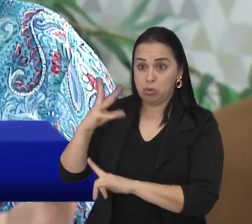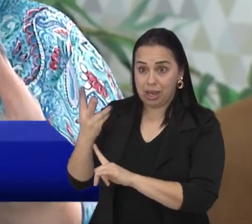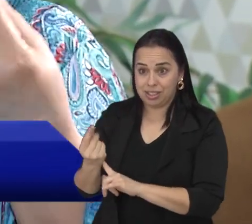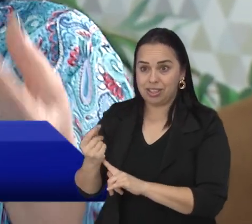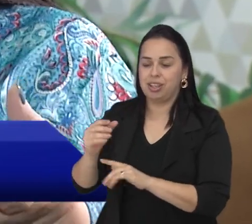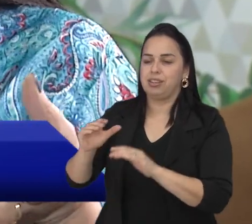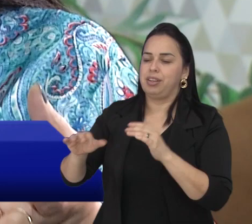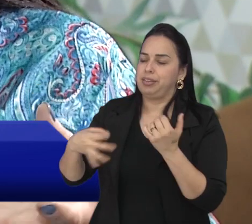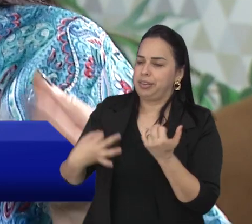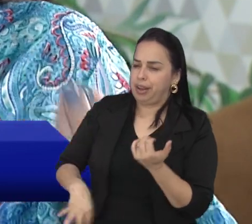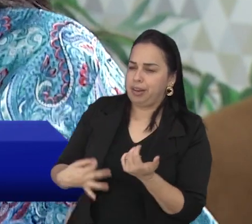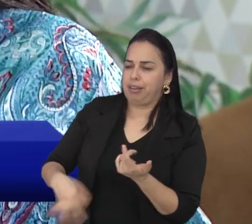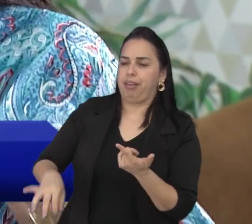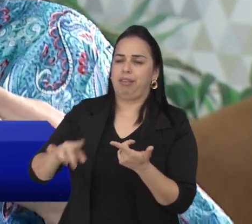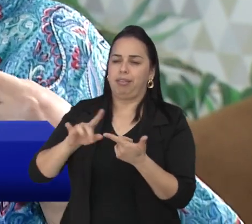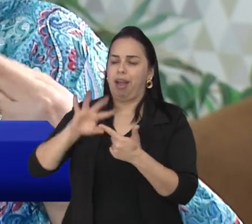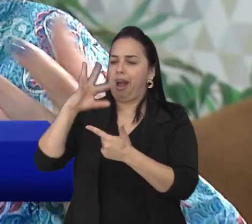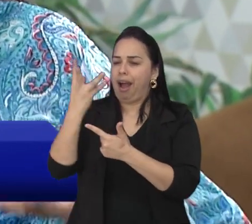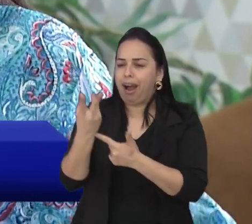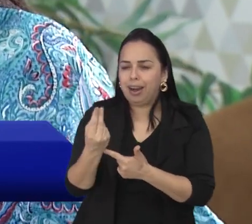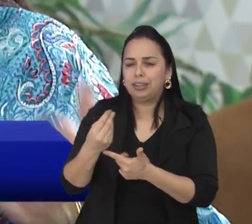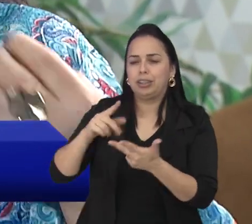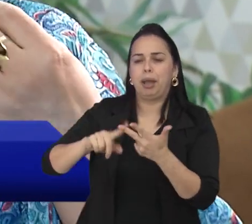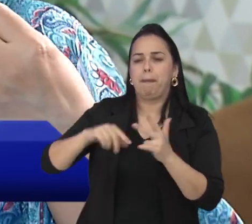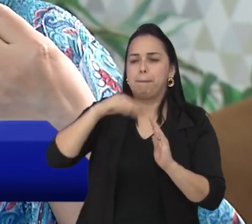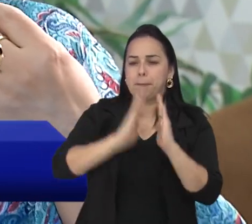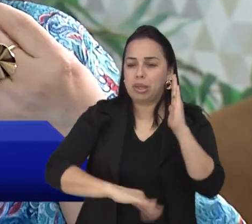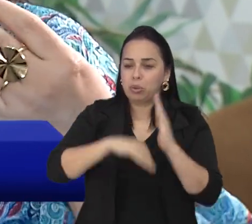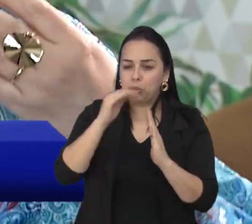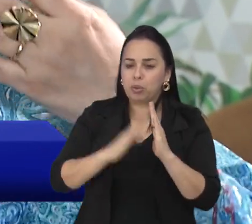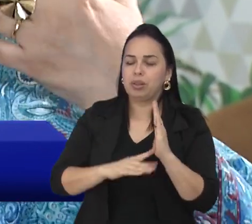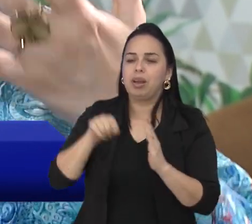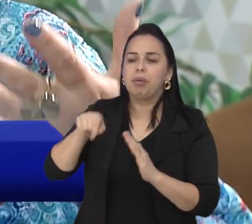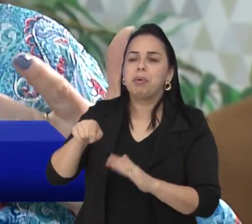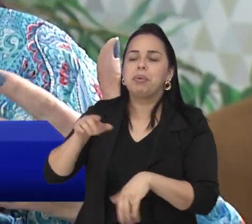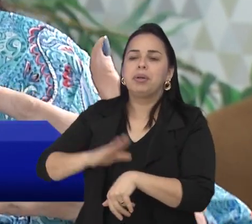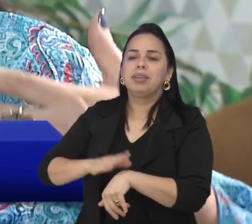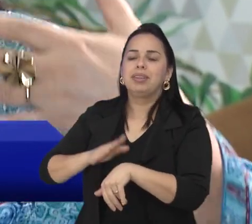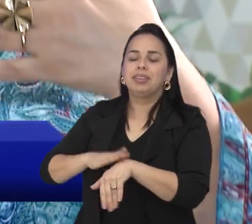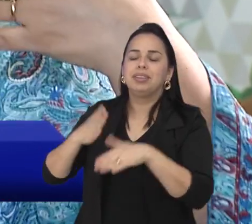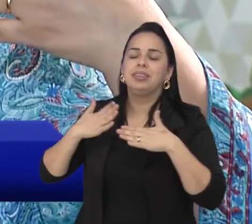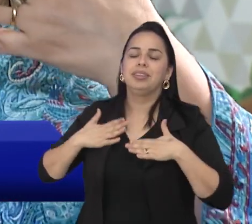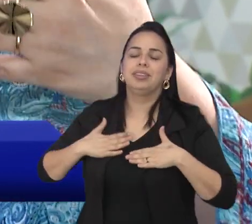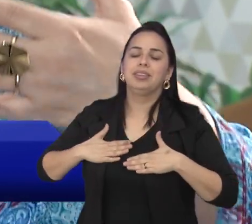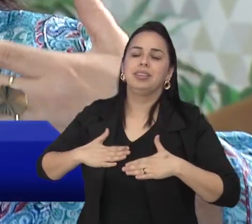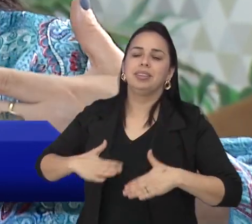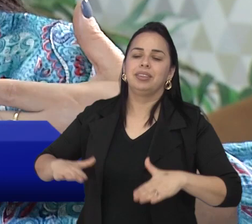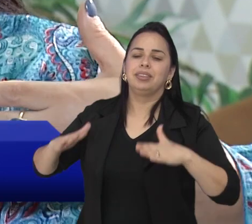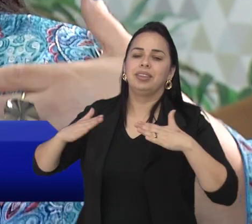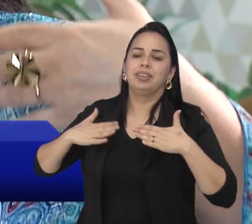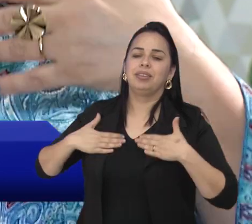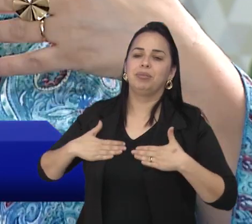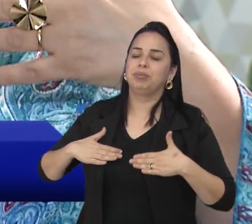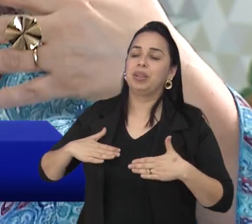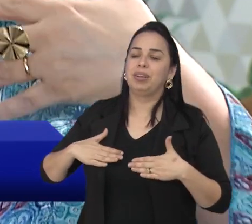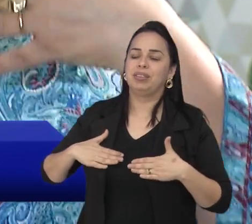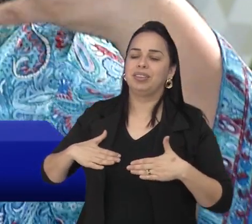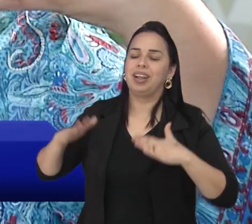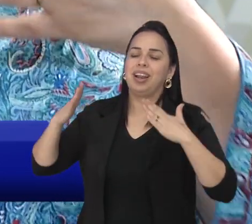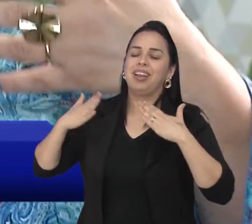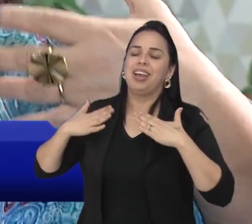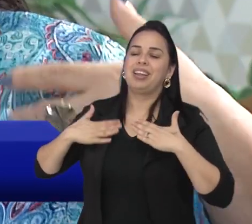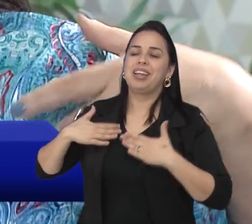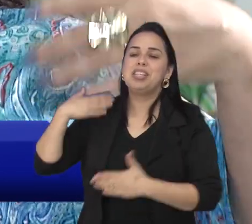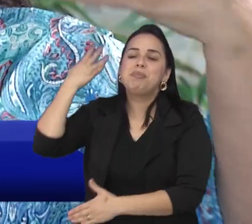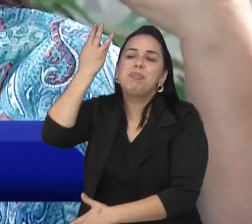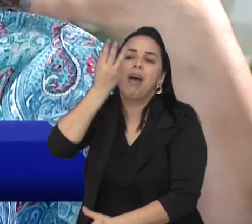Fazer os artistas, né? Música, violão, artes, pintura. O momento que você tá ali, você está num momento que a gente chama de